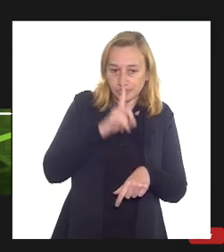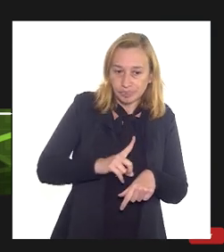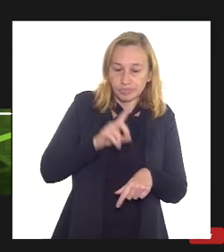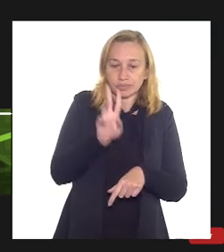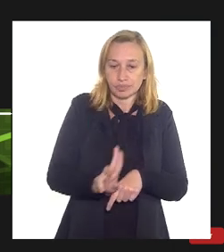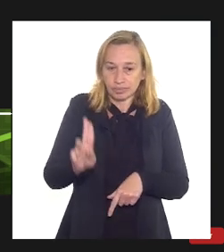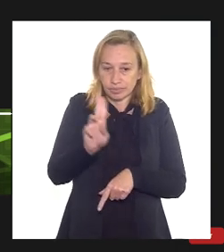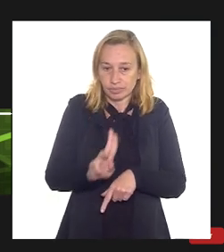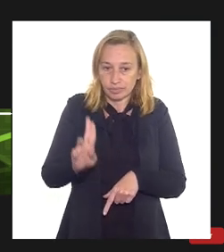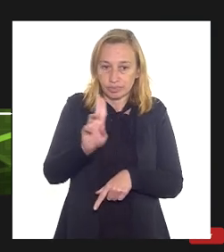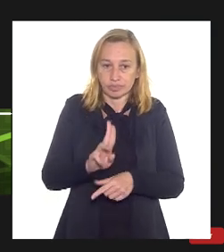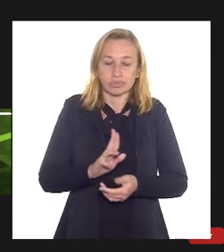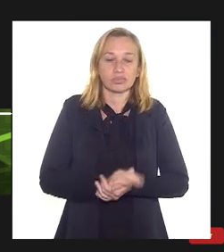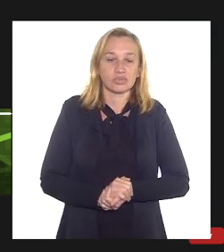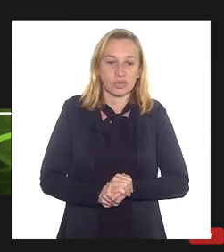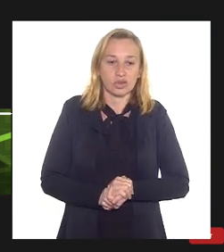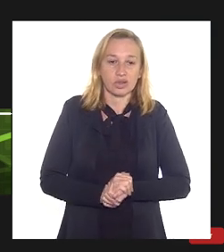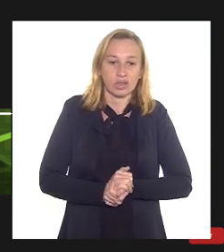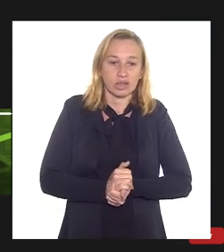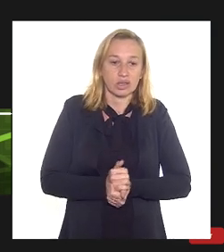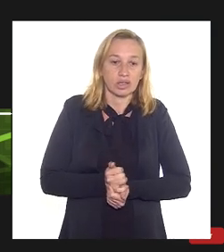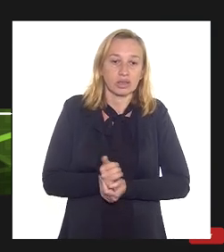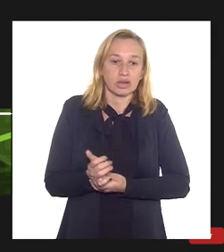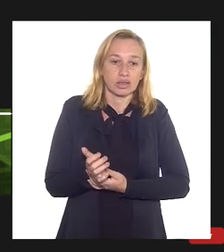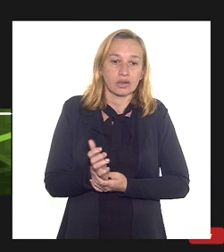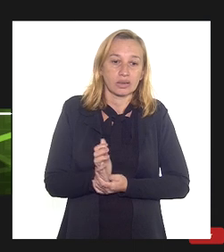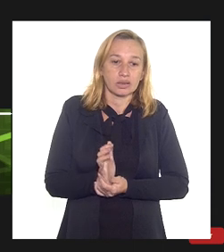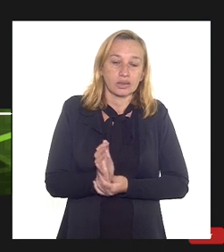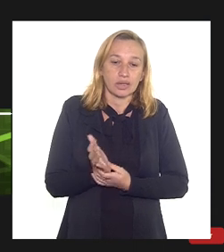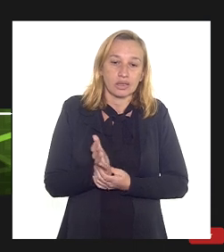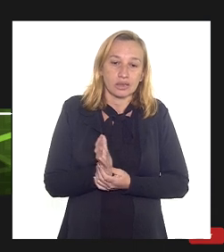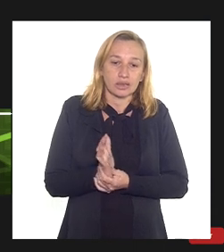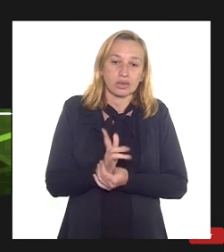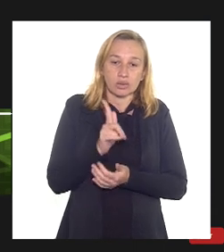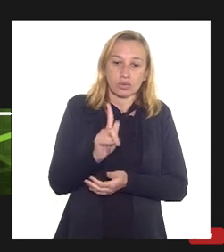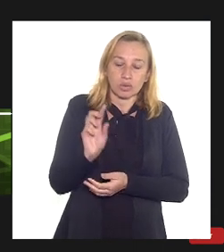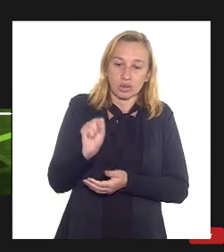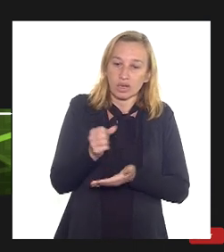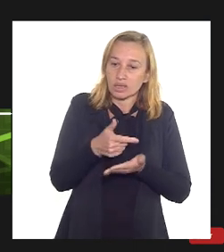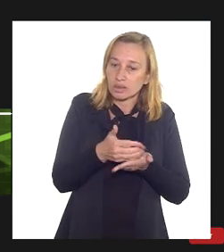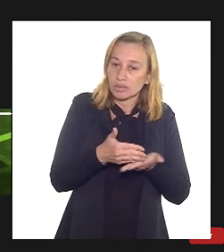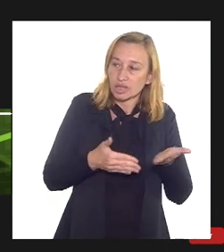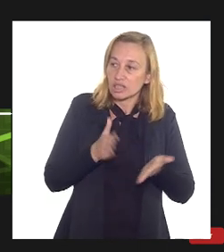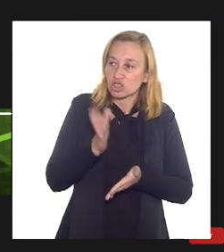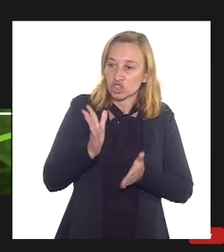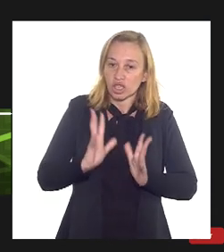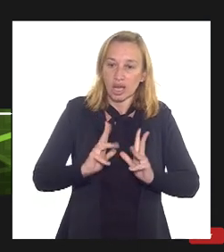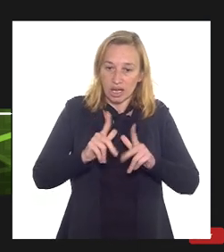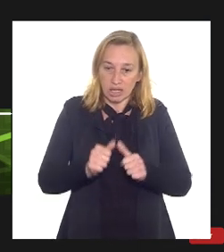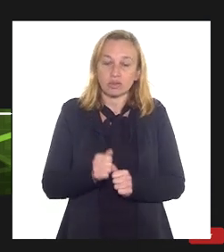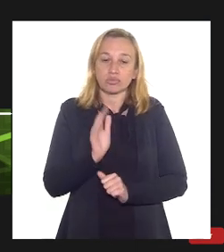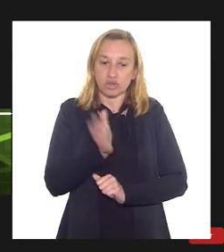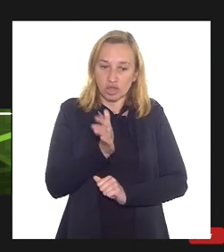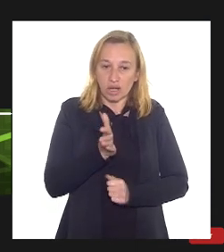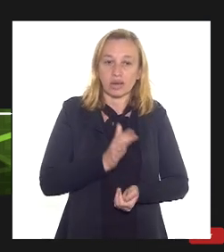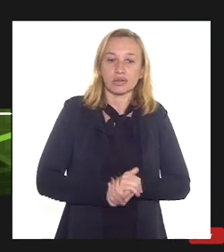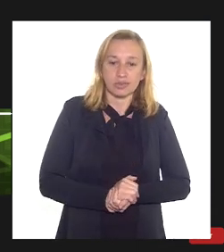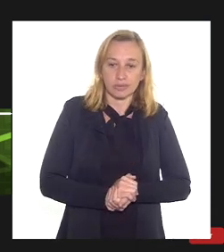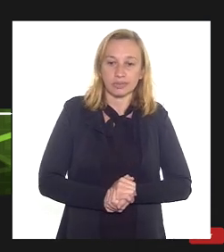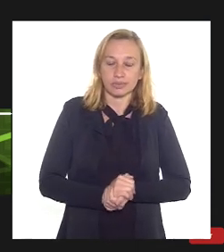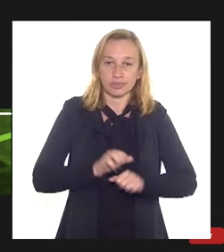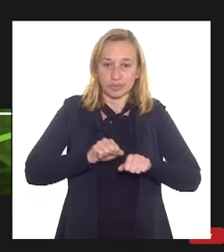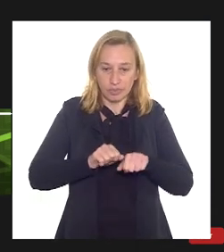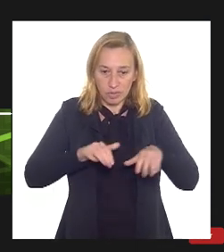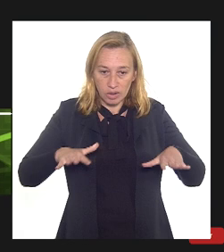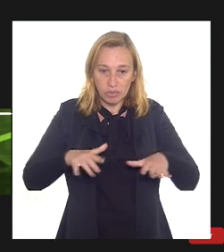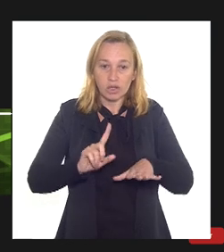usado para injetar uma parte do gás já processado permitindo a partida da planta já no ano que vem.